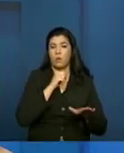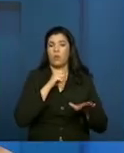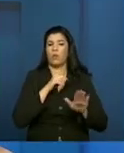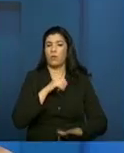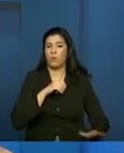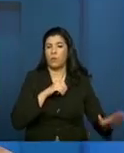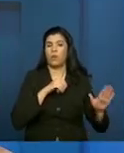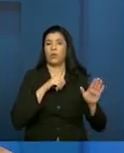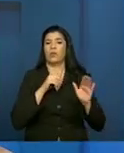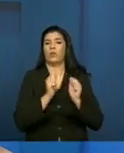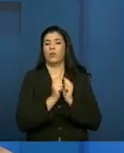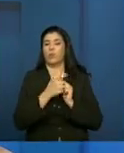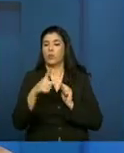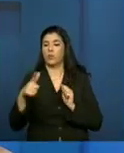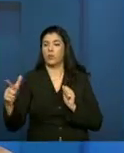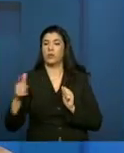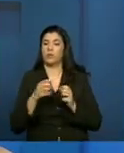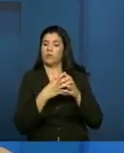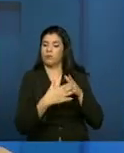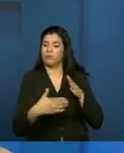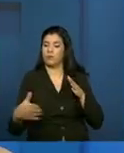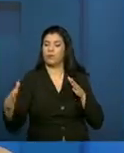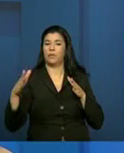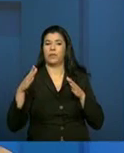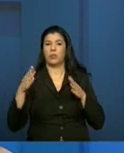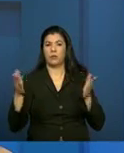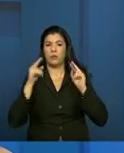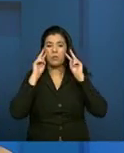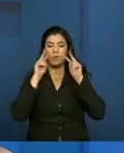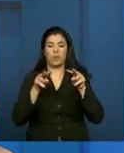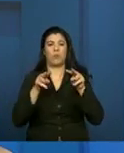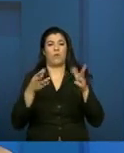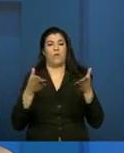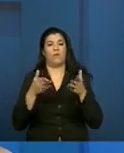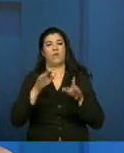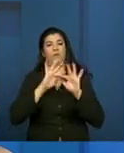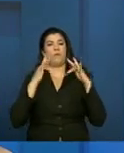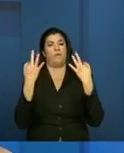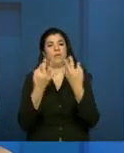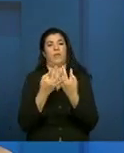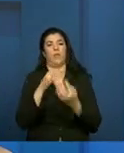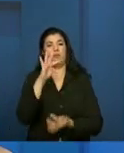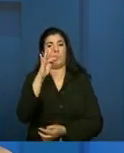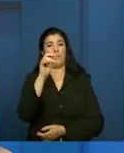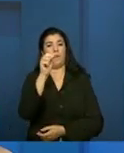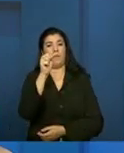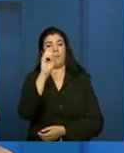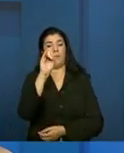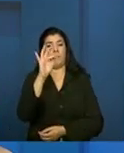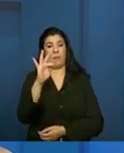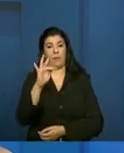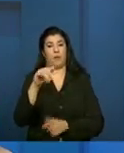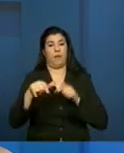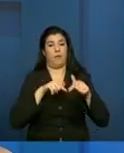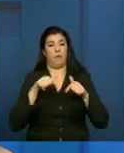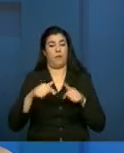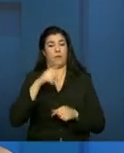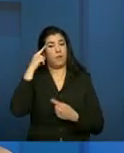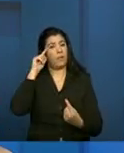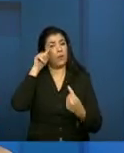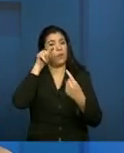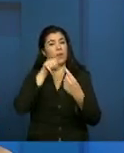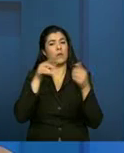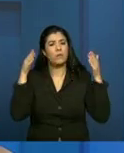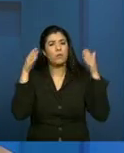com o SUAS, isso vem ser transformado e o olhar tem que ser sobre a família. Então, o PAIF, ele vem trabalhar essa questão da matricialidade, vai ter o